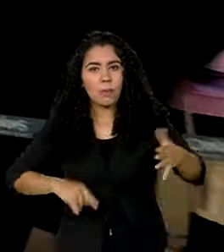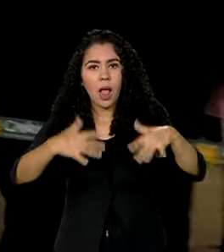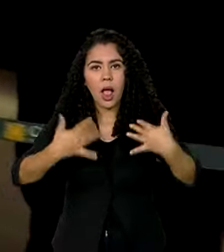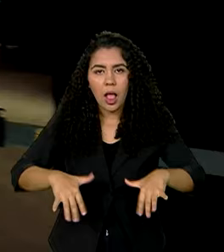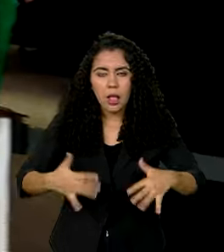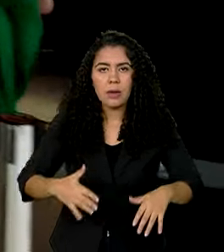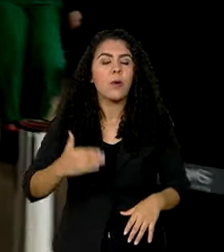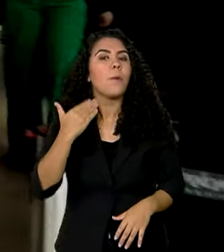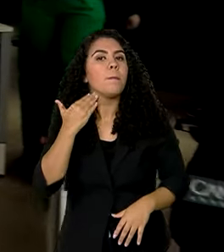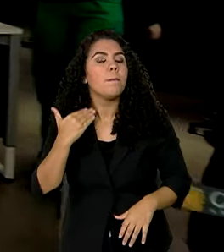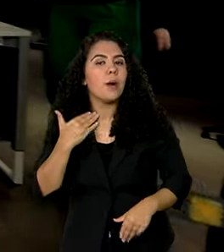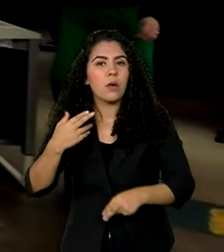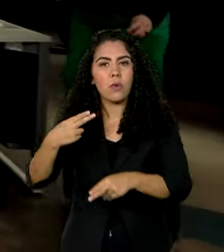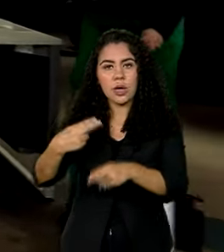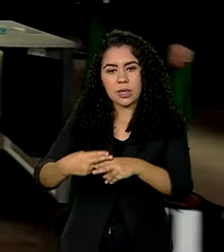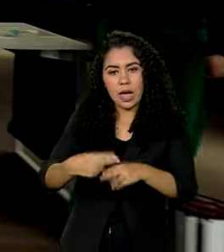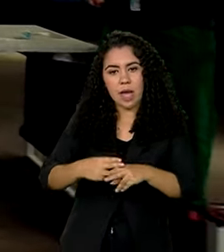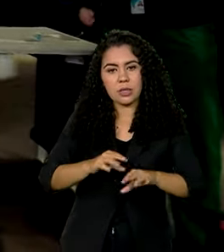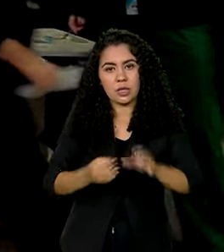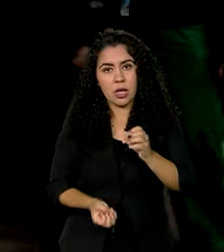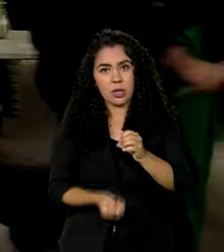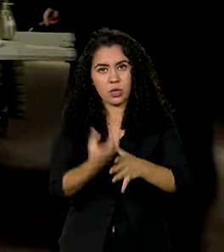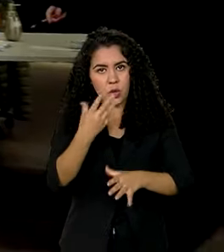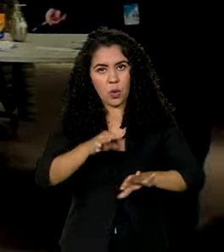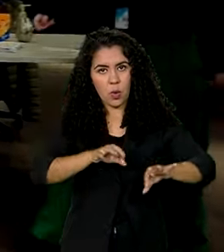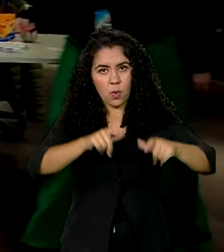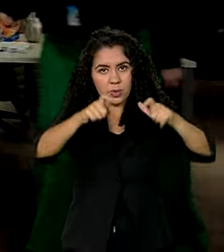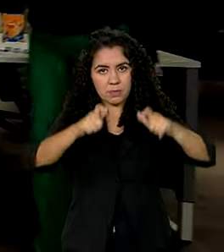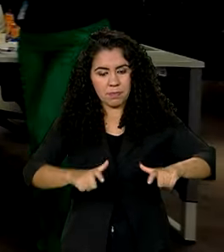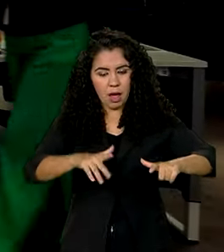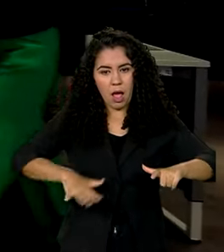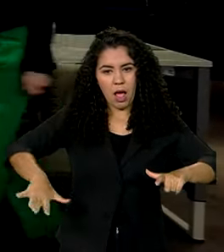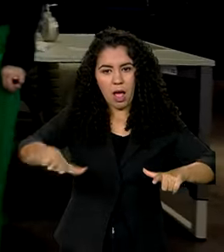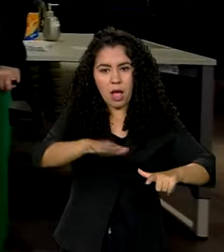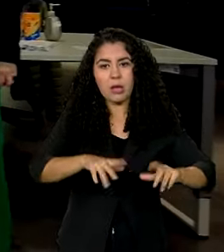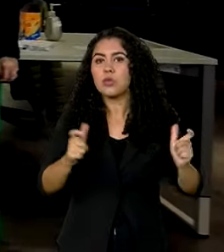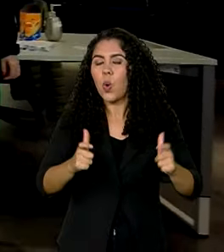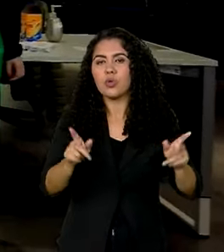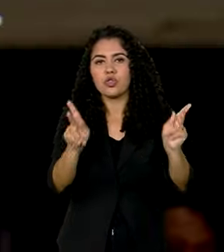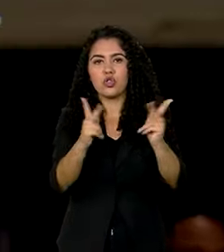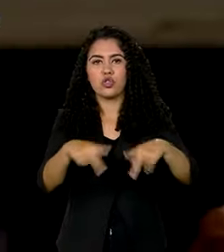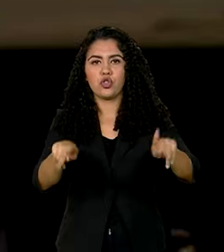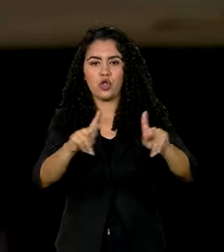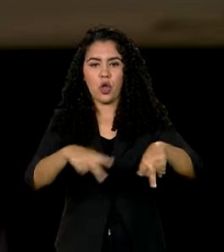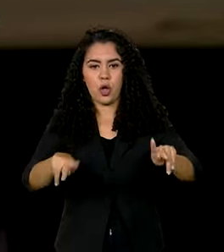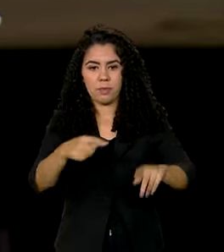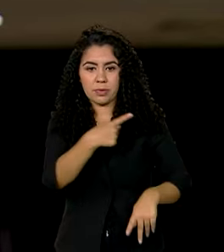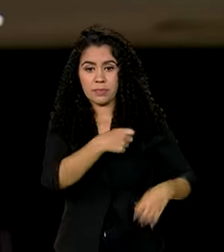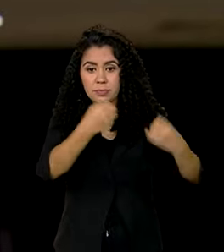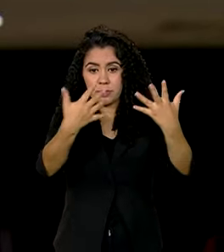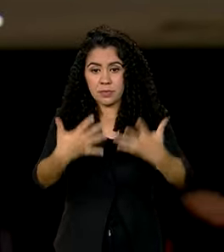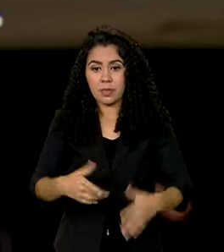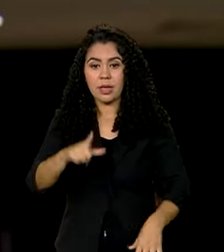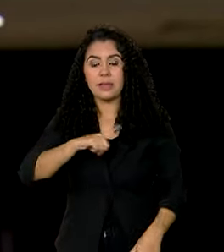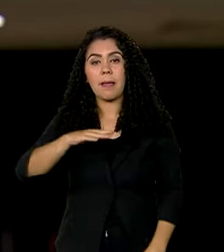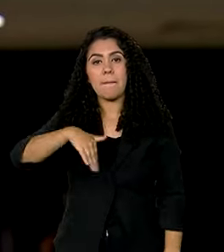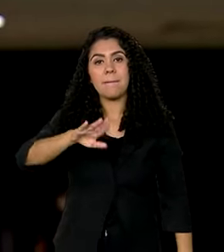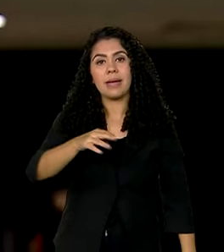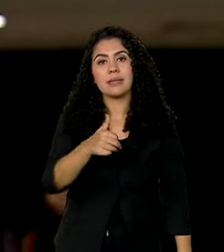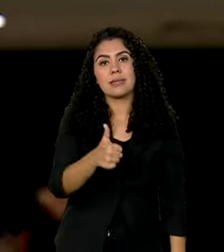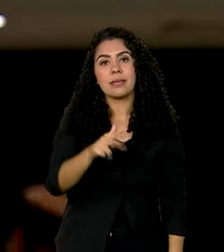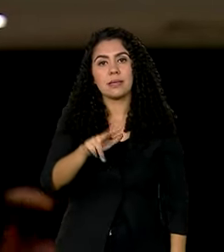a Caixa Econômica Federal montou esse posto de atendimento em um shopping da cidade. Estamos com mais de 50 empregados